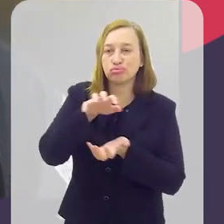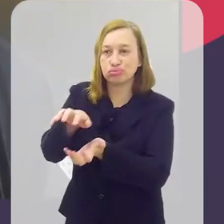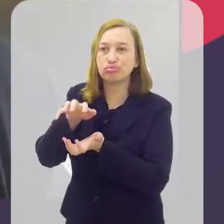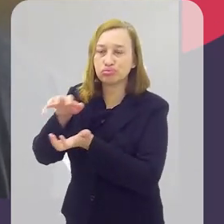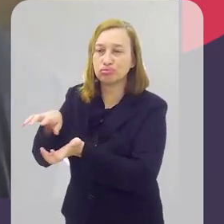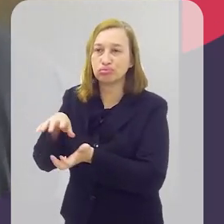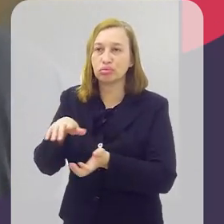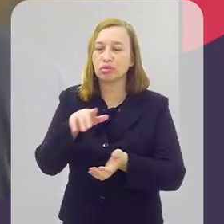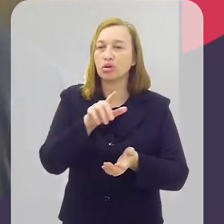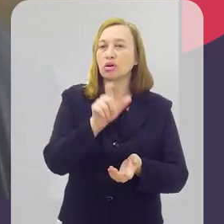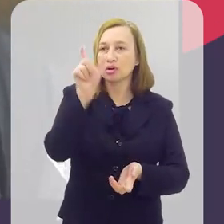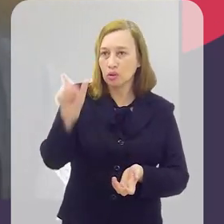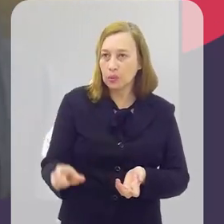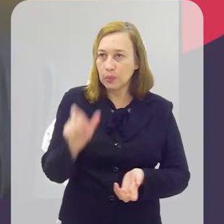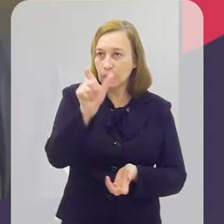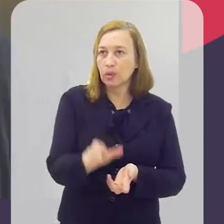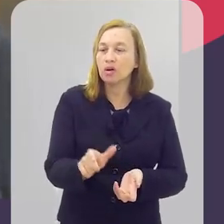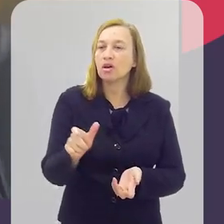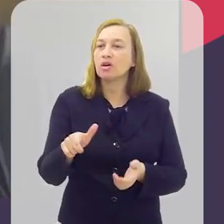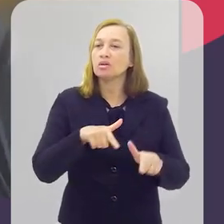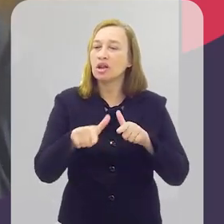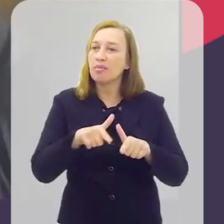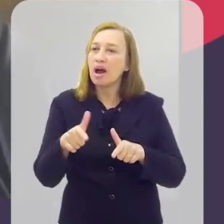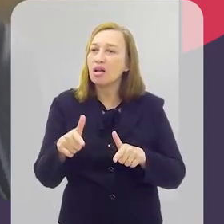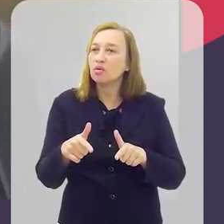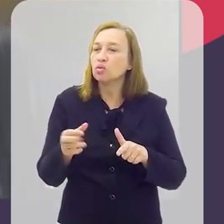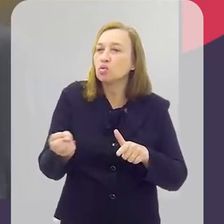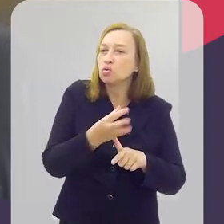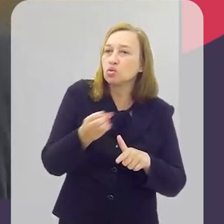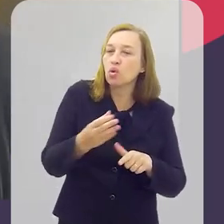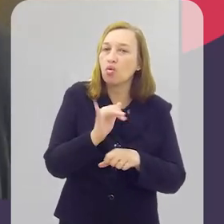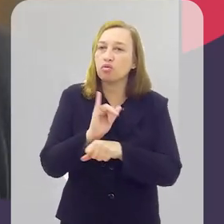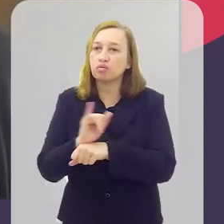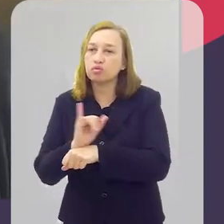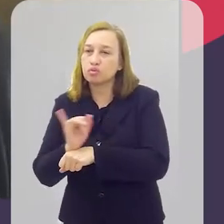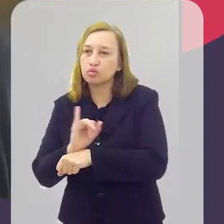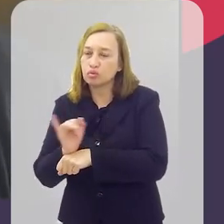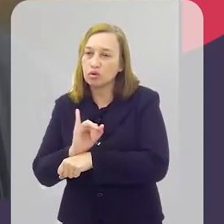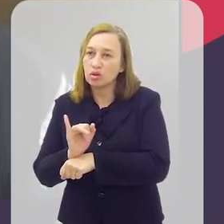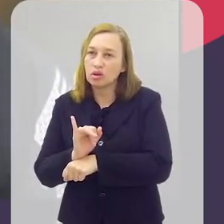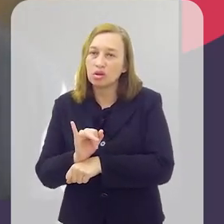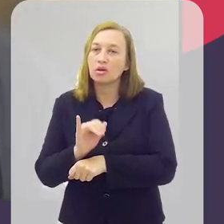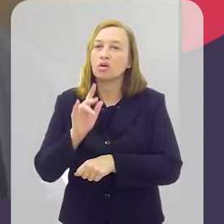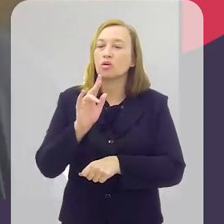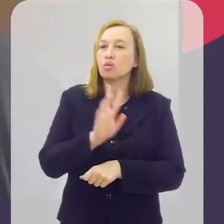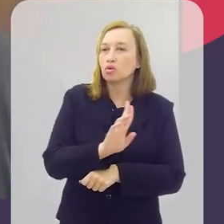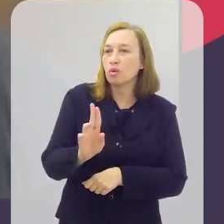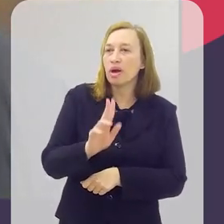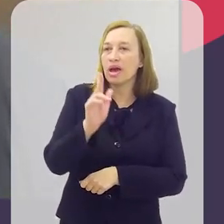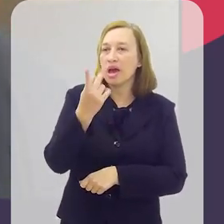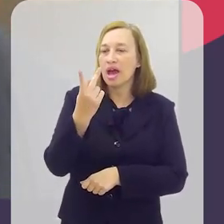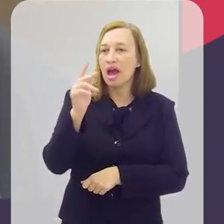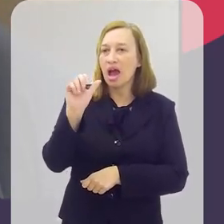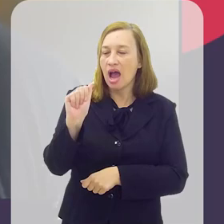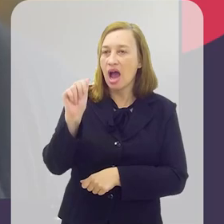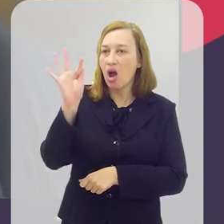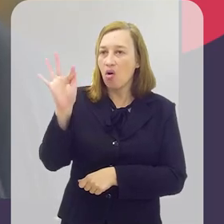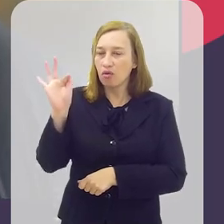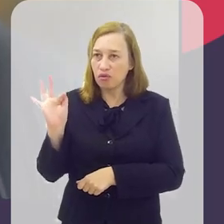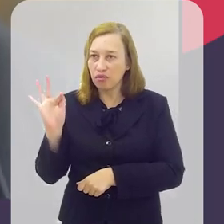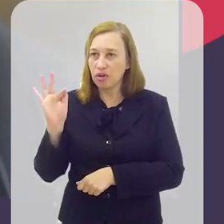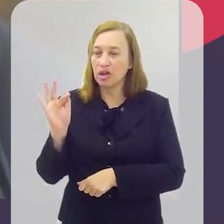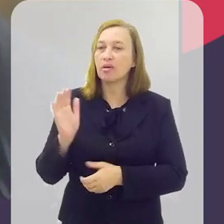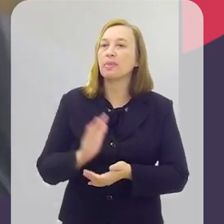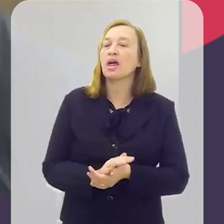trabalho recente. Eu fiz um trabalho recente no meu canal do YouTube. O nome do canal é Ralf MT. No qual eu levei um